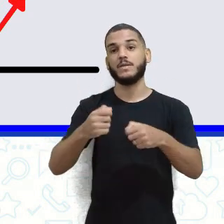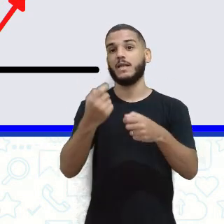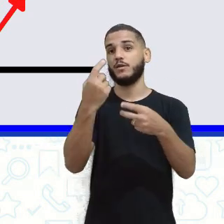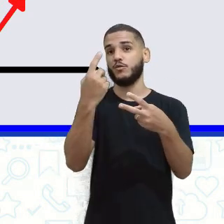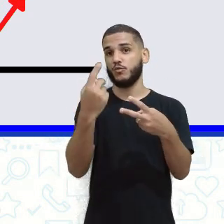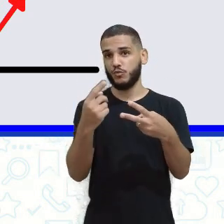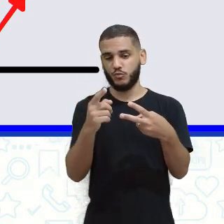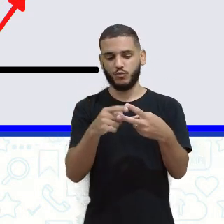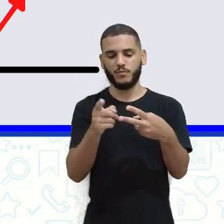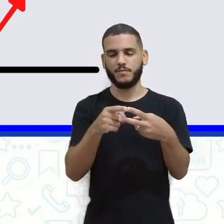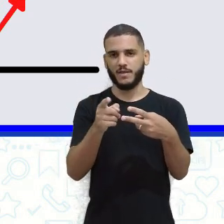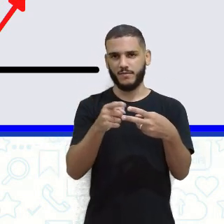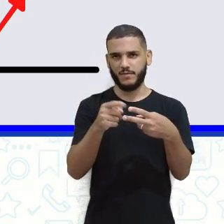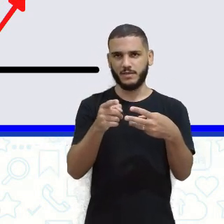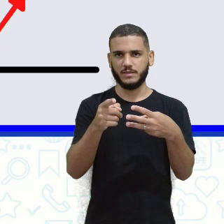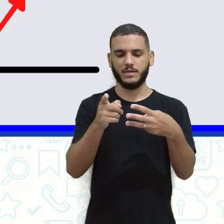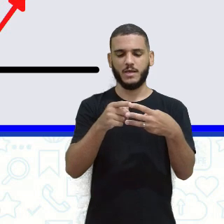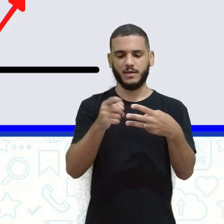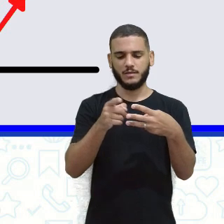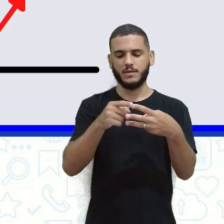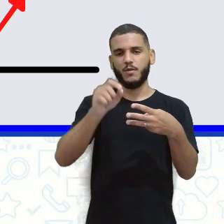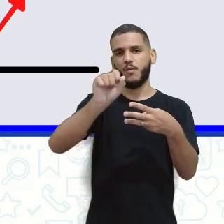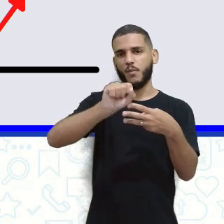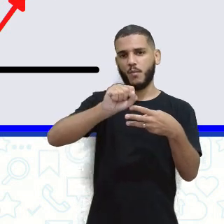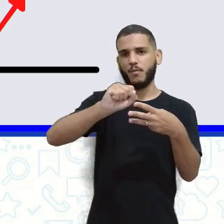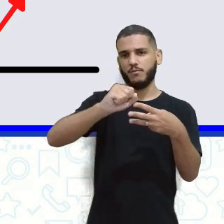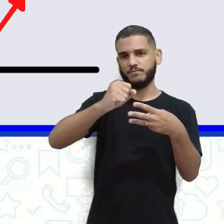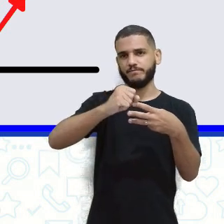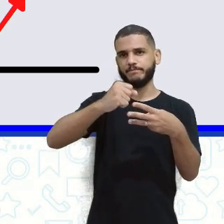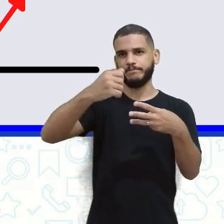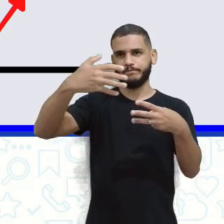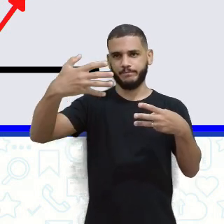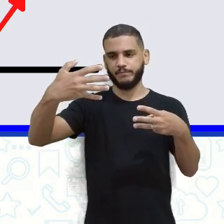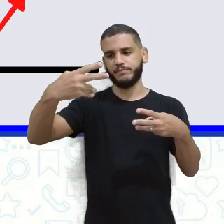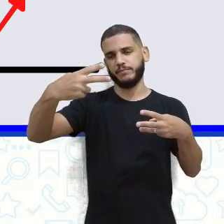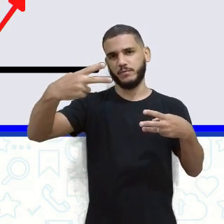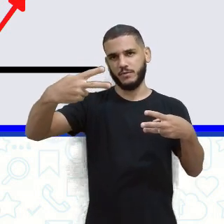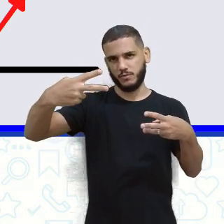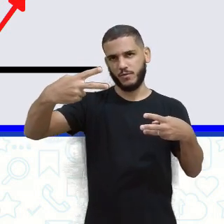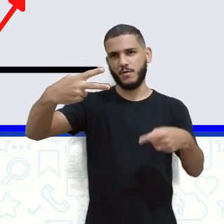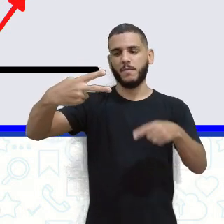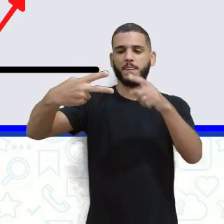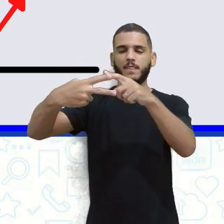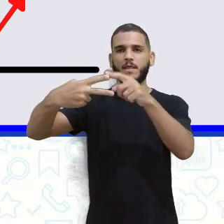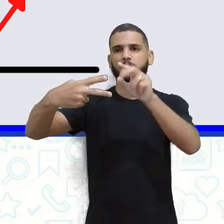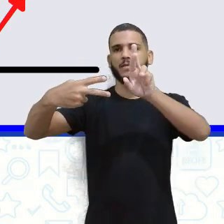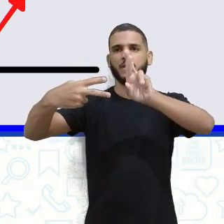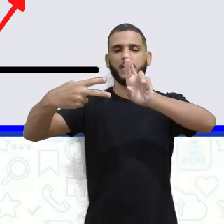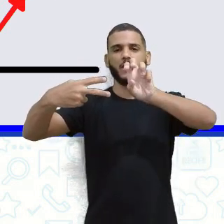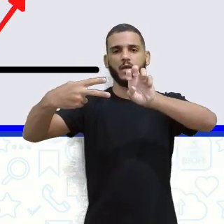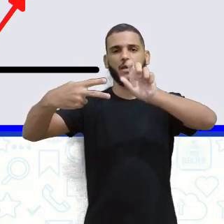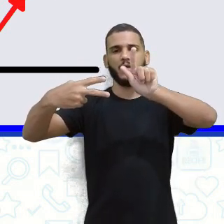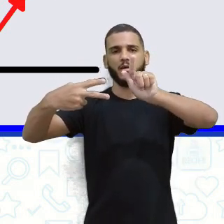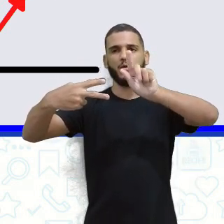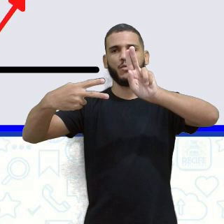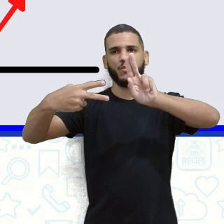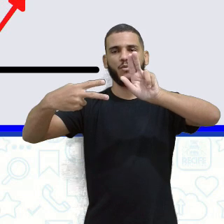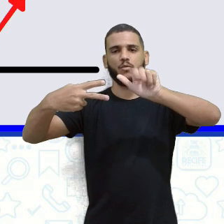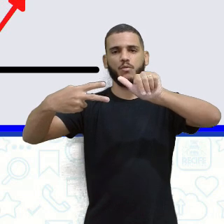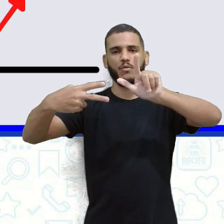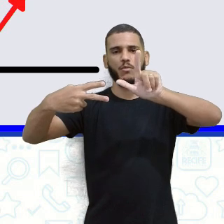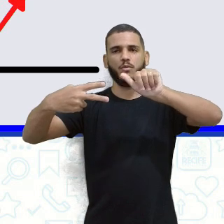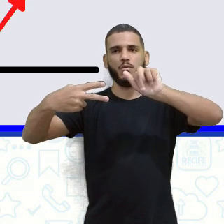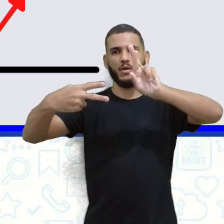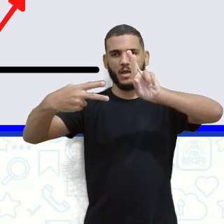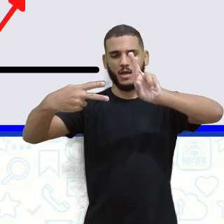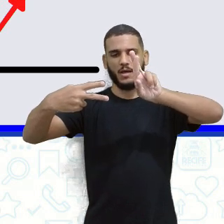regular, a está vendo aí bem direitinho as setinhas chegando numa superfície plana, né? Lisinha e refletindo,